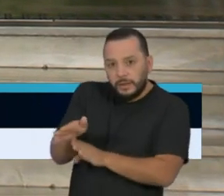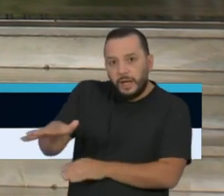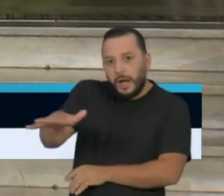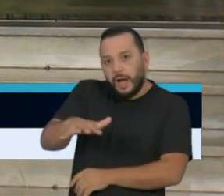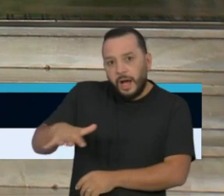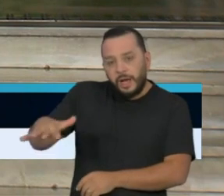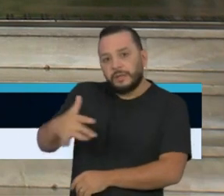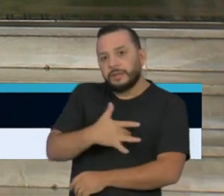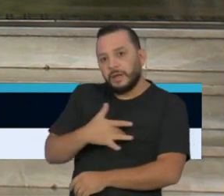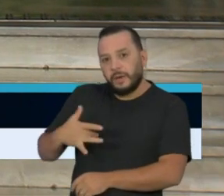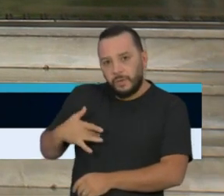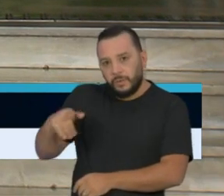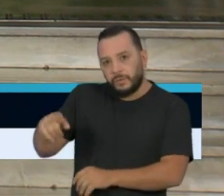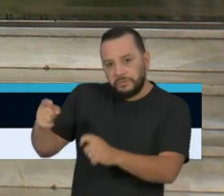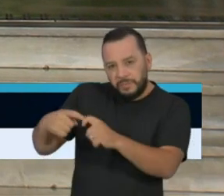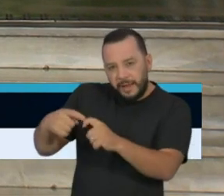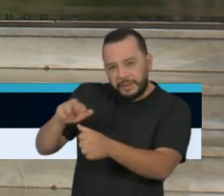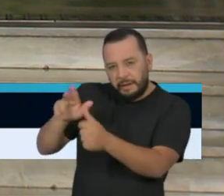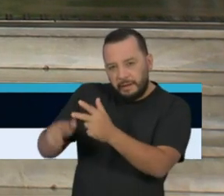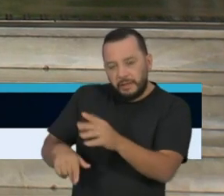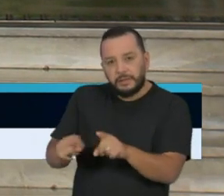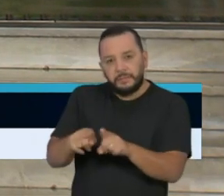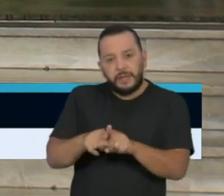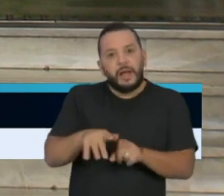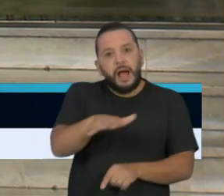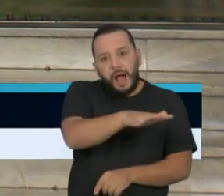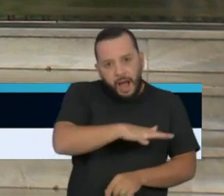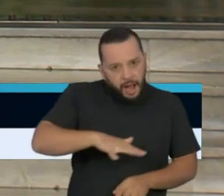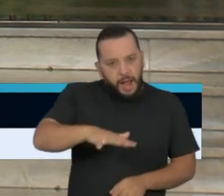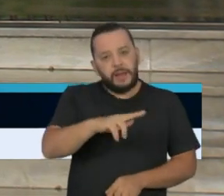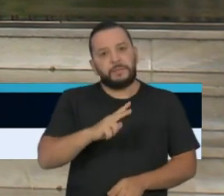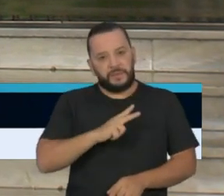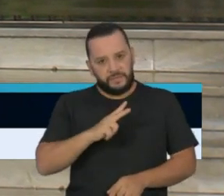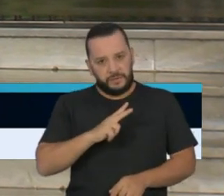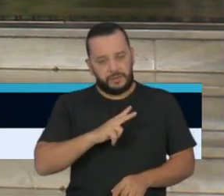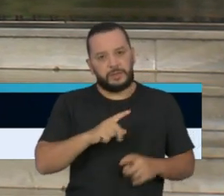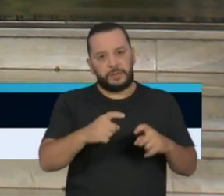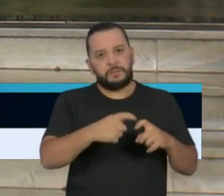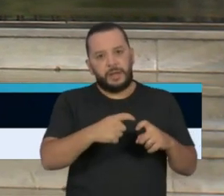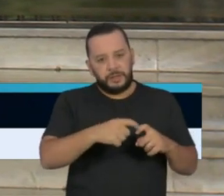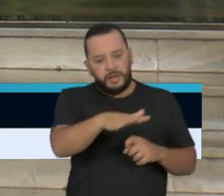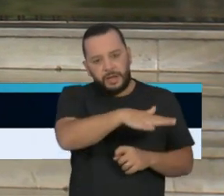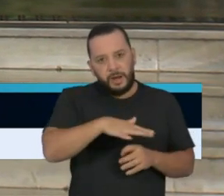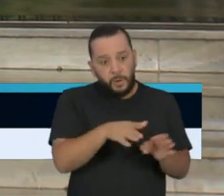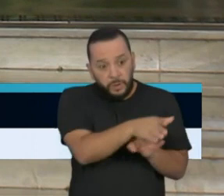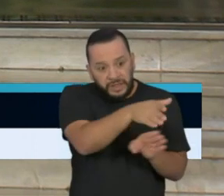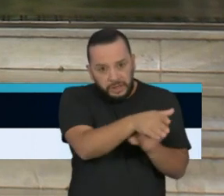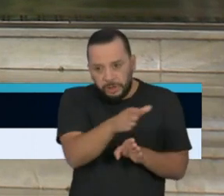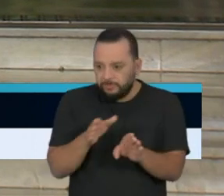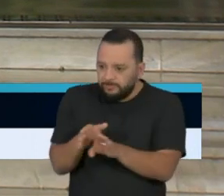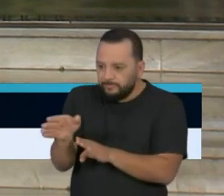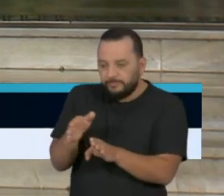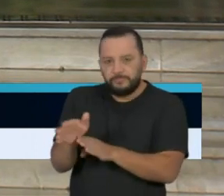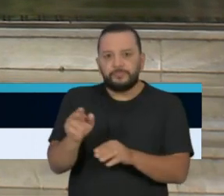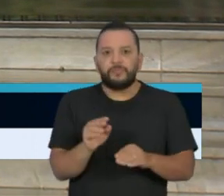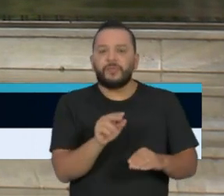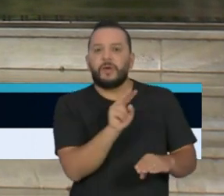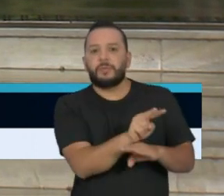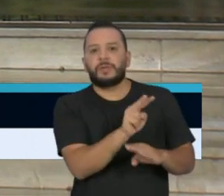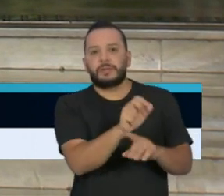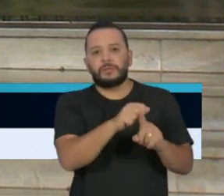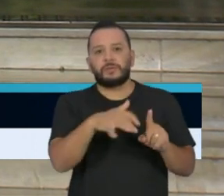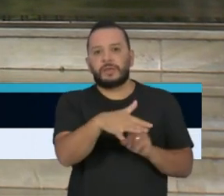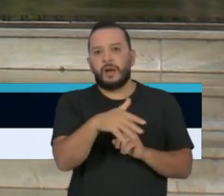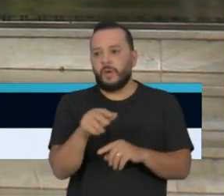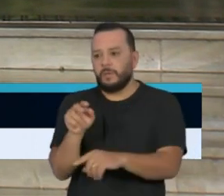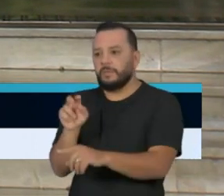de saúde quanto o sistema privado e fazendo aquilo que é a nossa obrigação de atender na proteção social aqueles